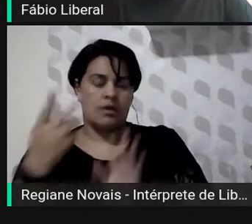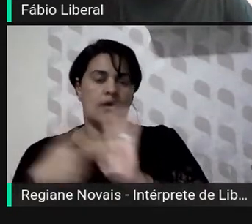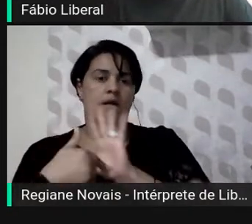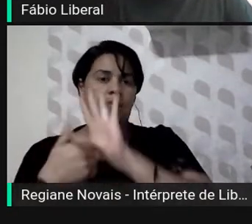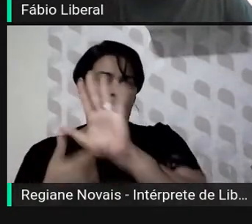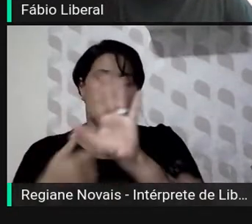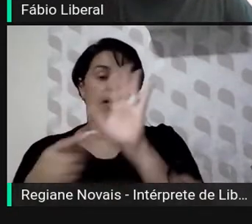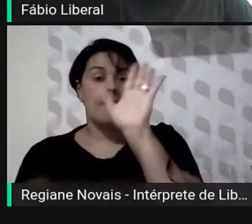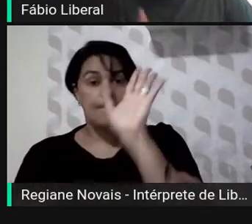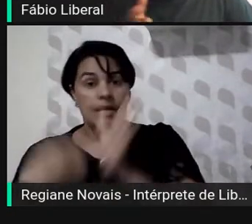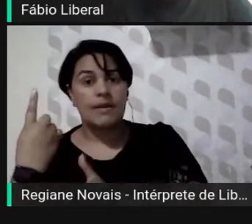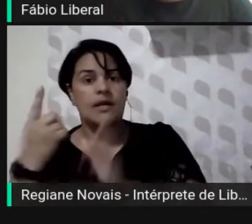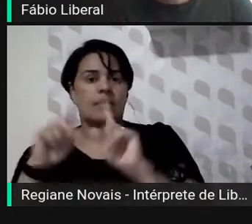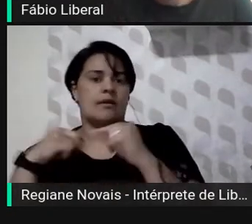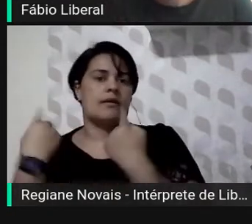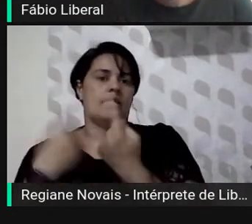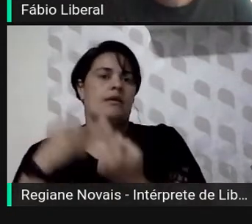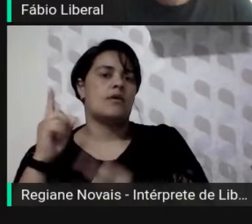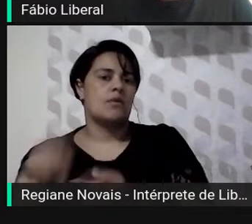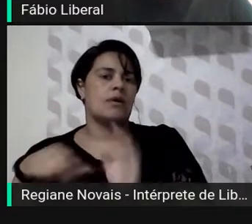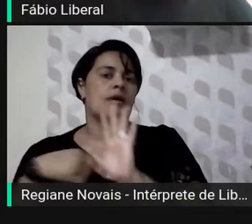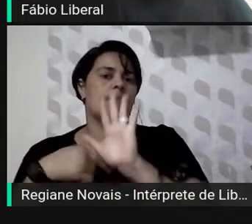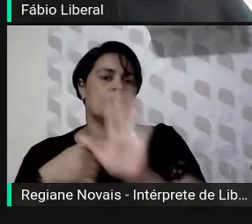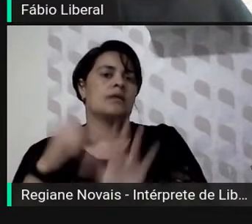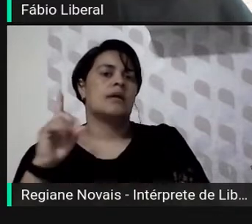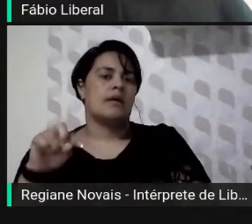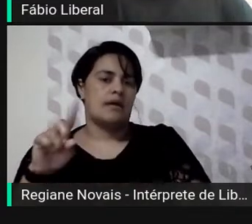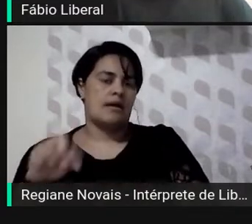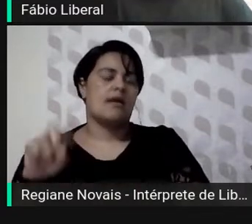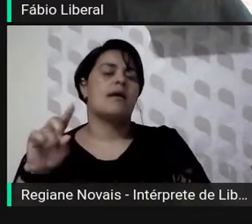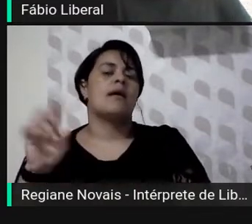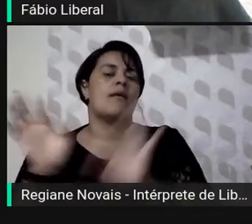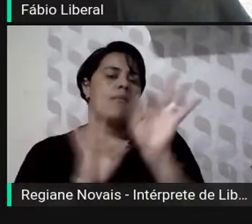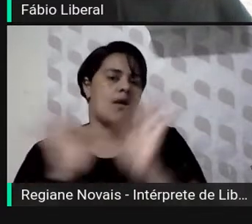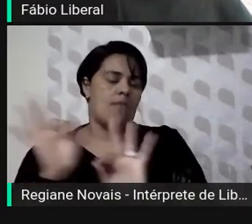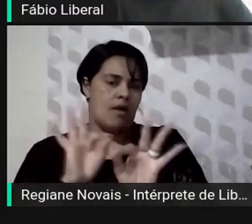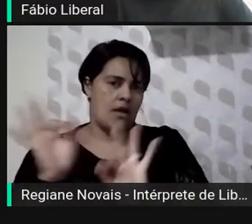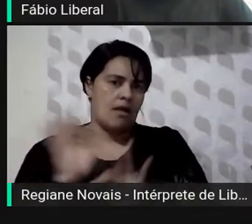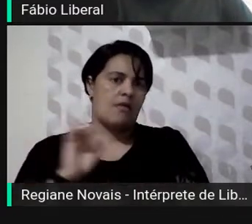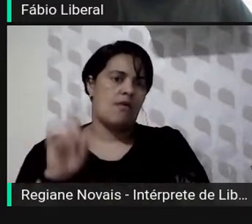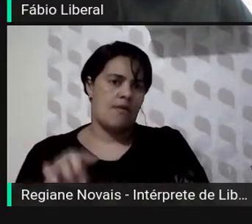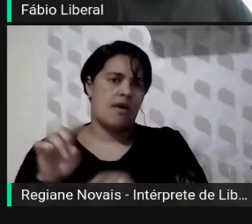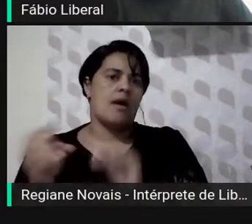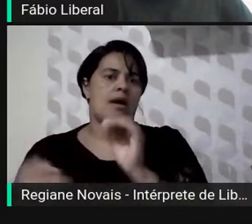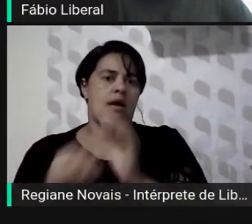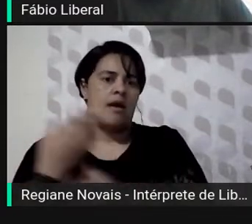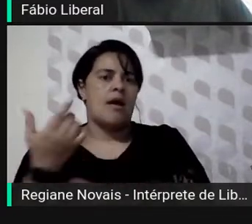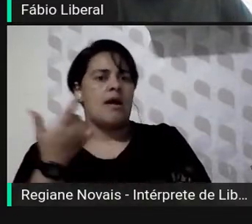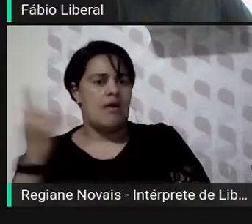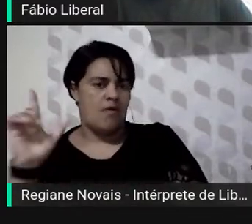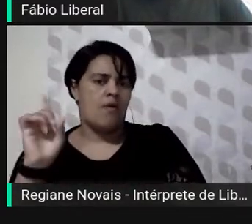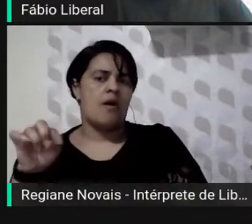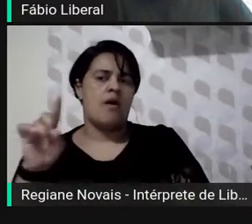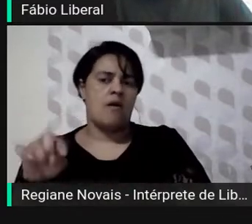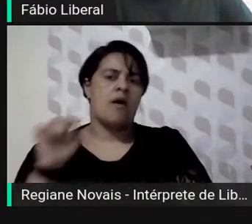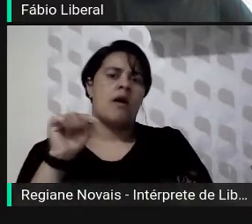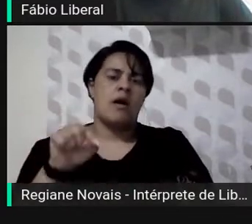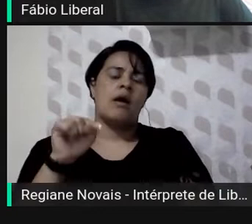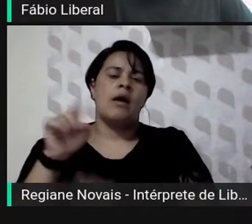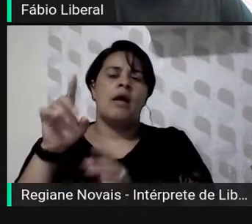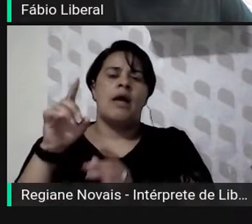apresentada, a primeira sessão apresentada aí, ainda é a preparatória. A instalação está nesse volume, nesse mesmo diário, algumas